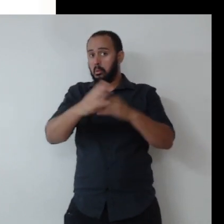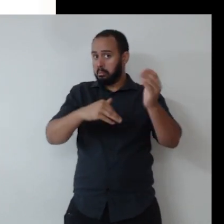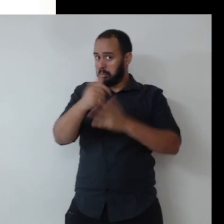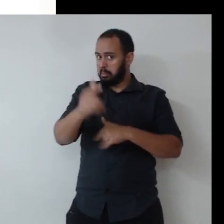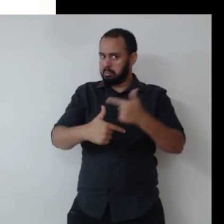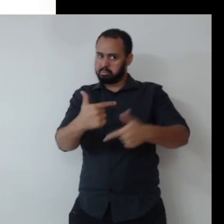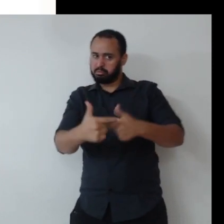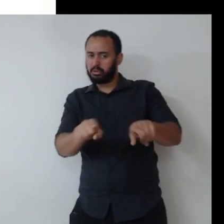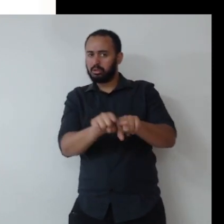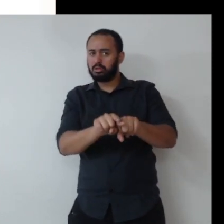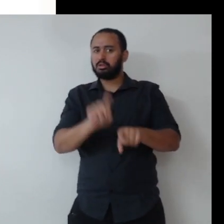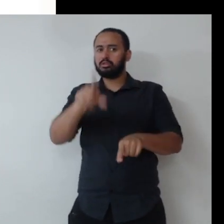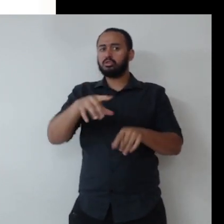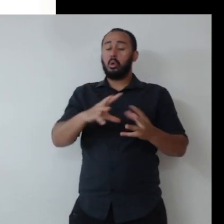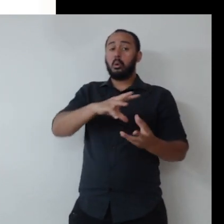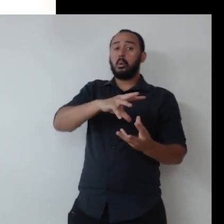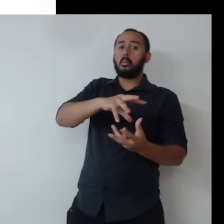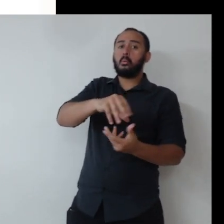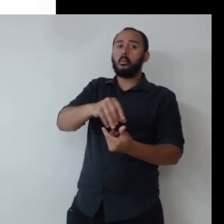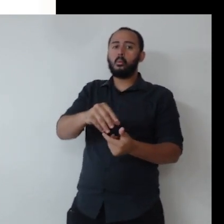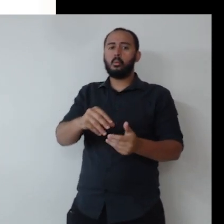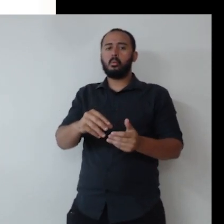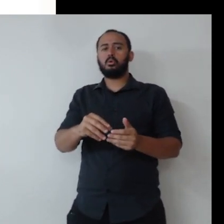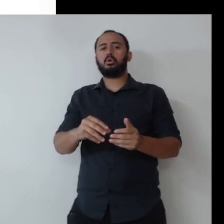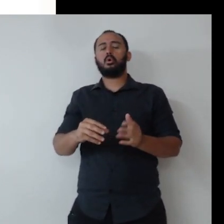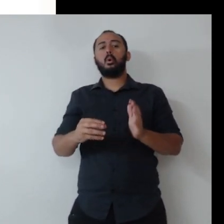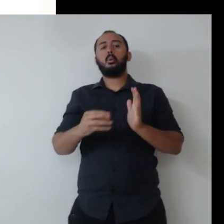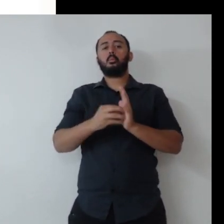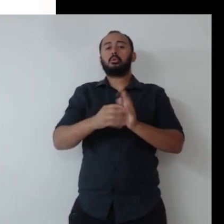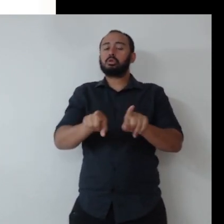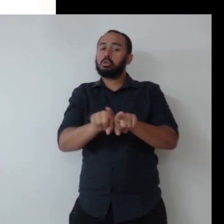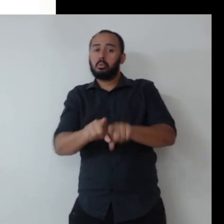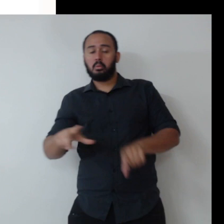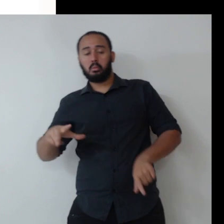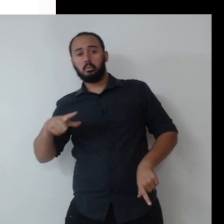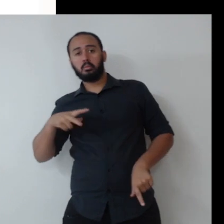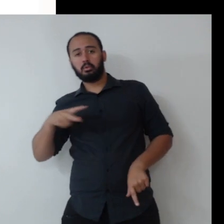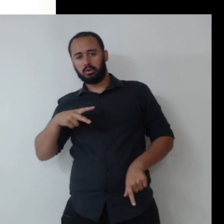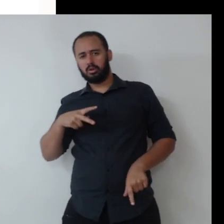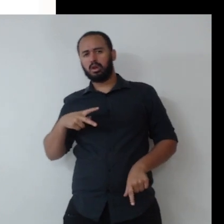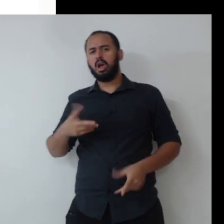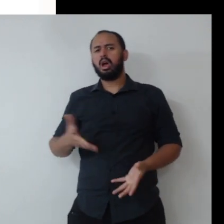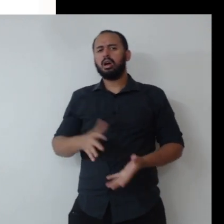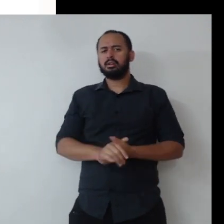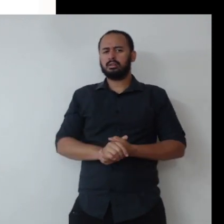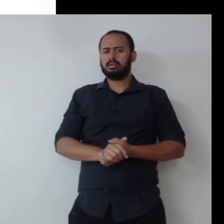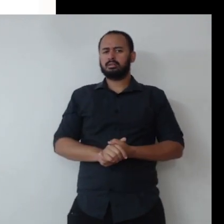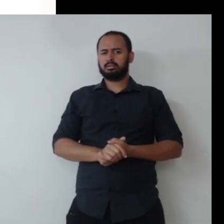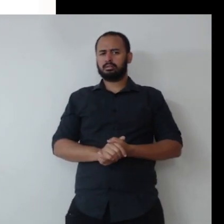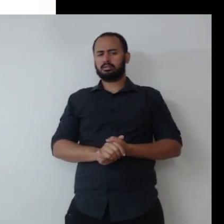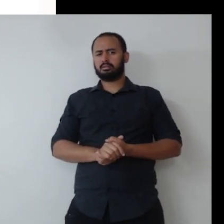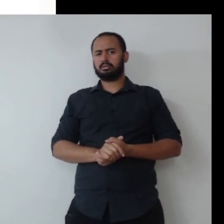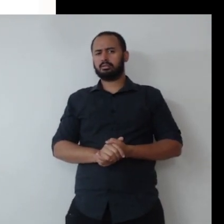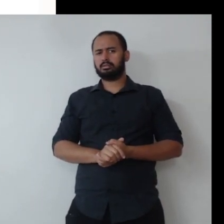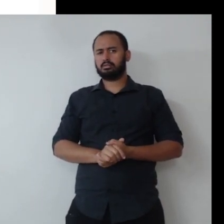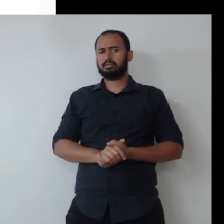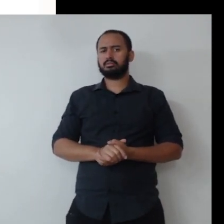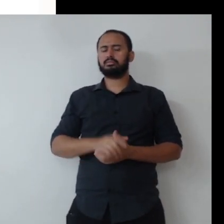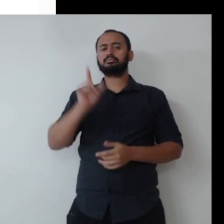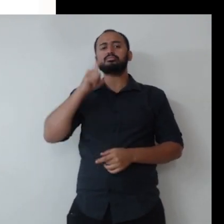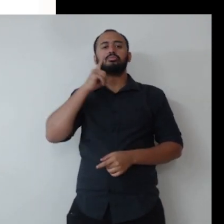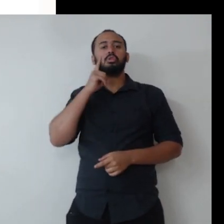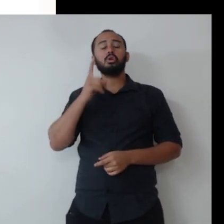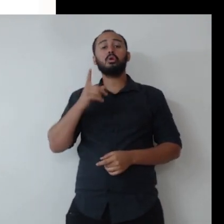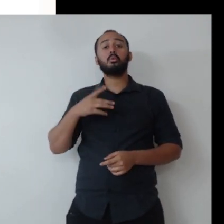né? no mundo das organizações públicas e privadas muito antiga, que foi se aperfeiçoando. Então, é esse o meu